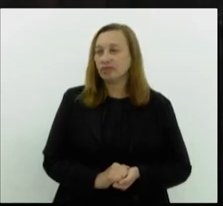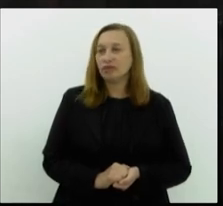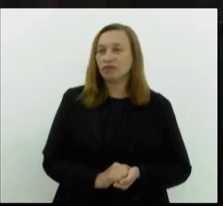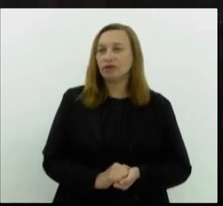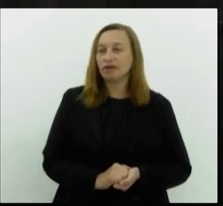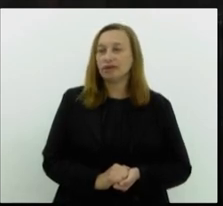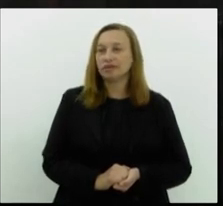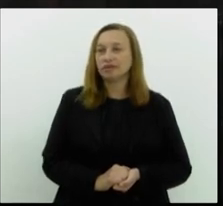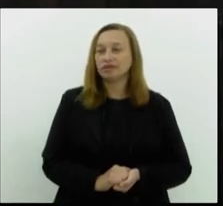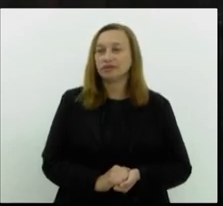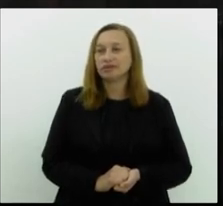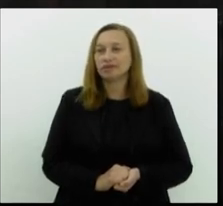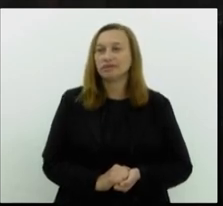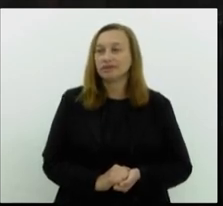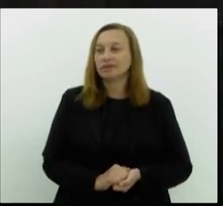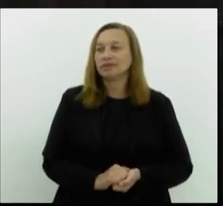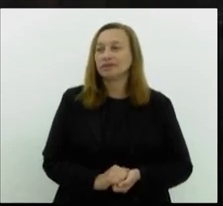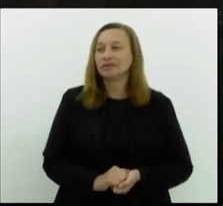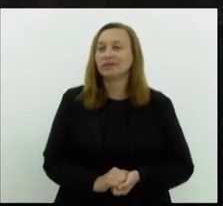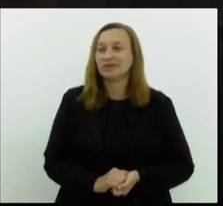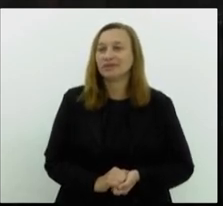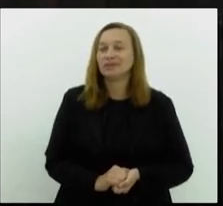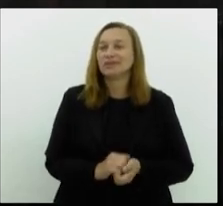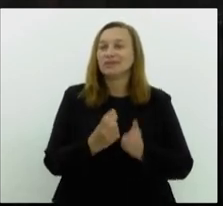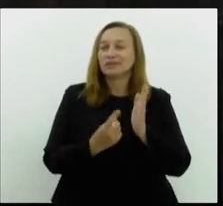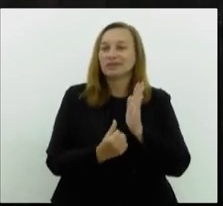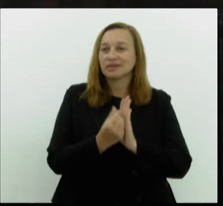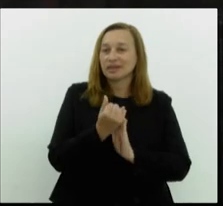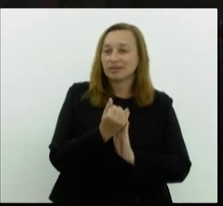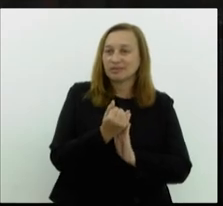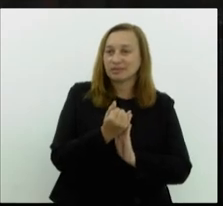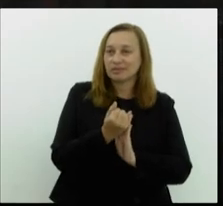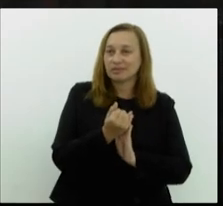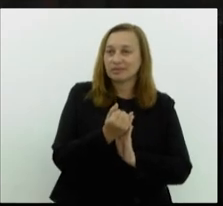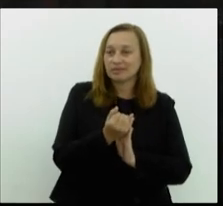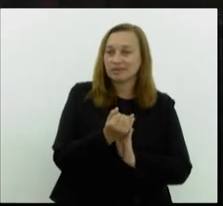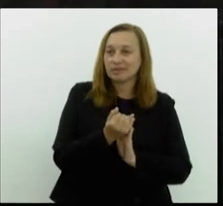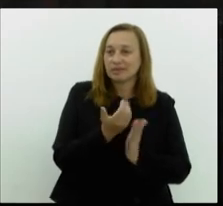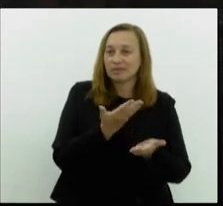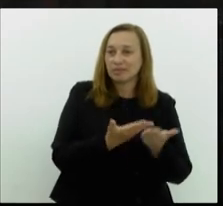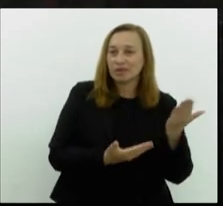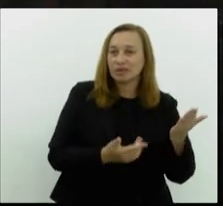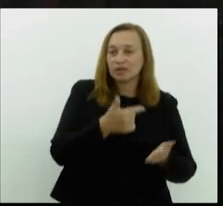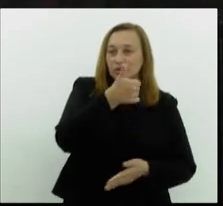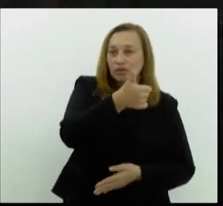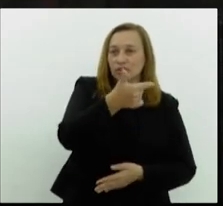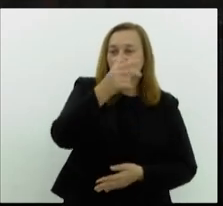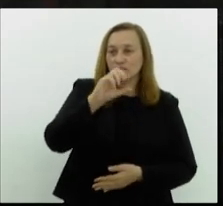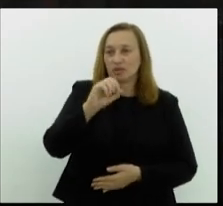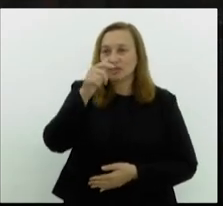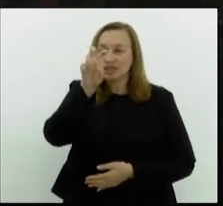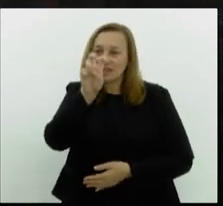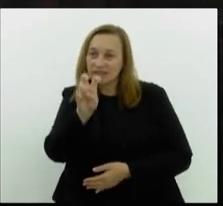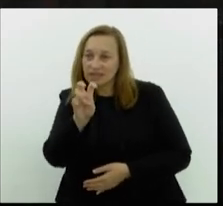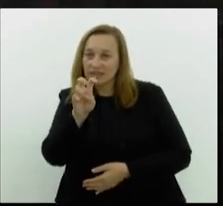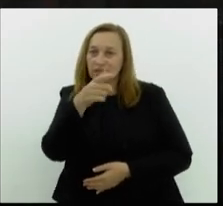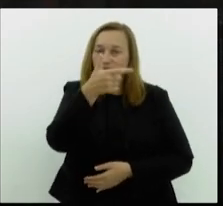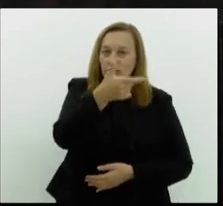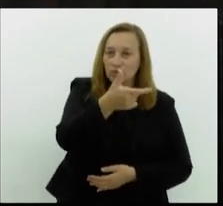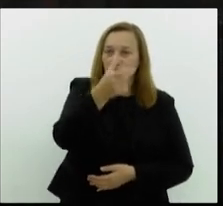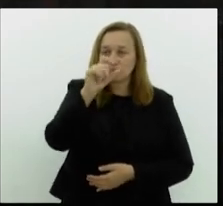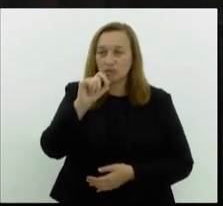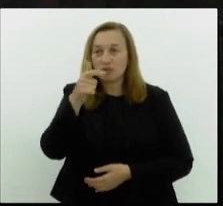orçamentário em 2025, 2026